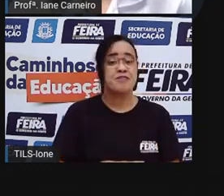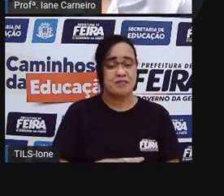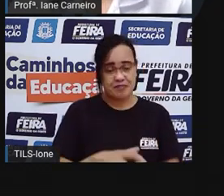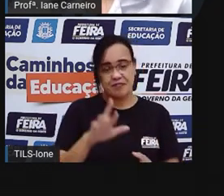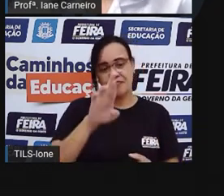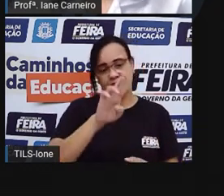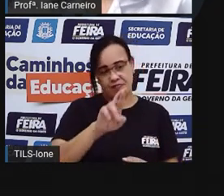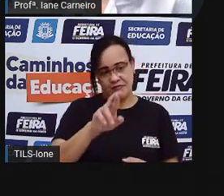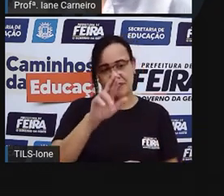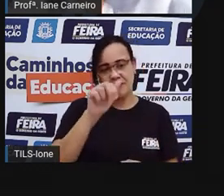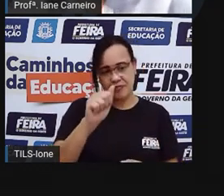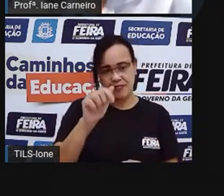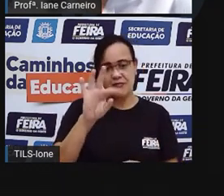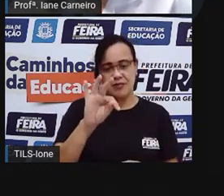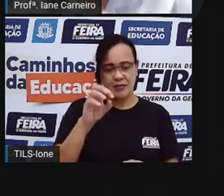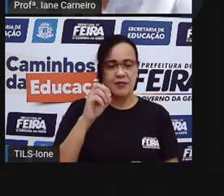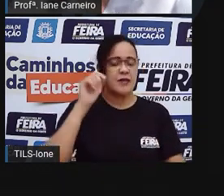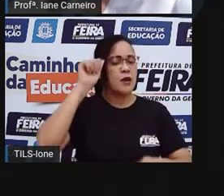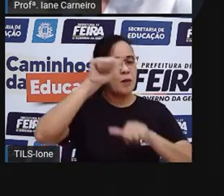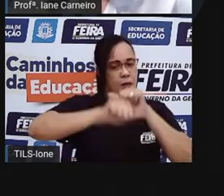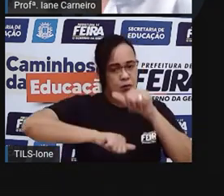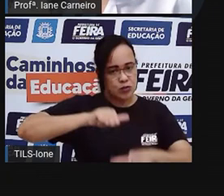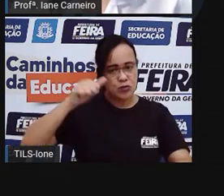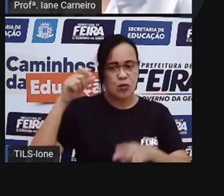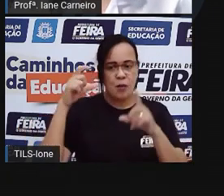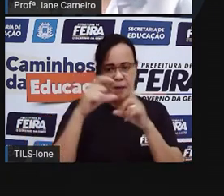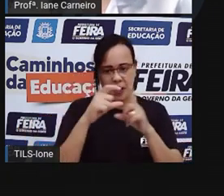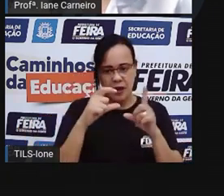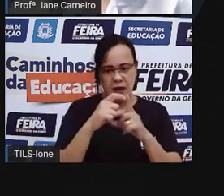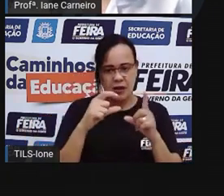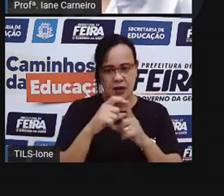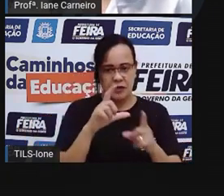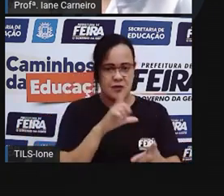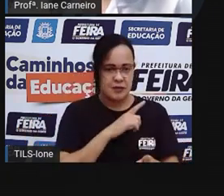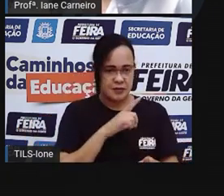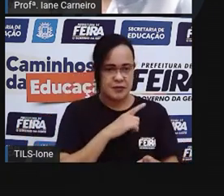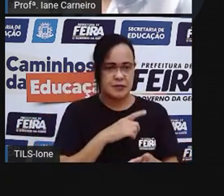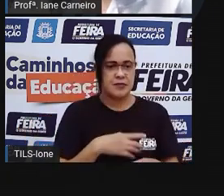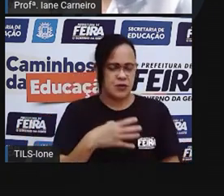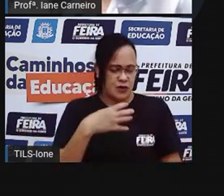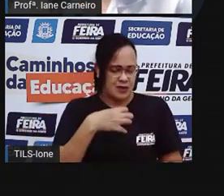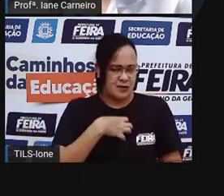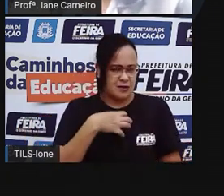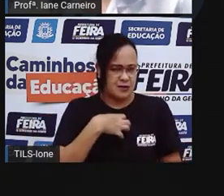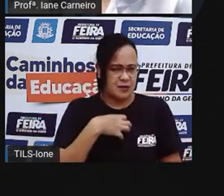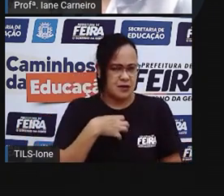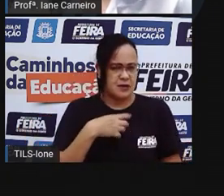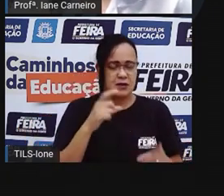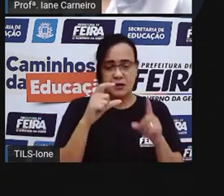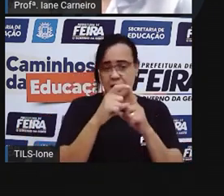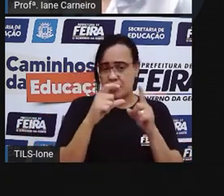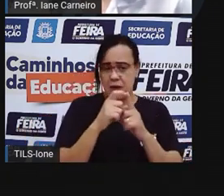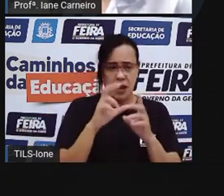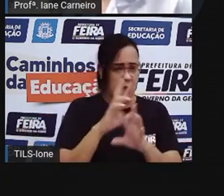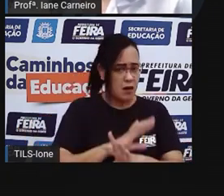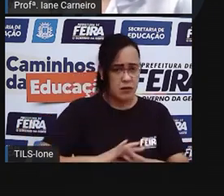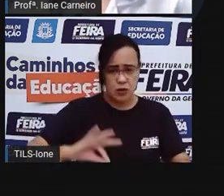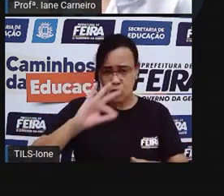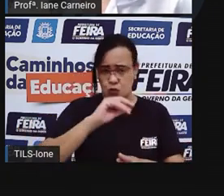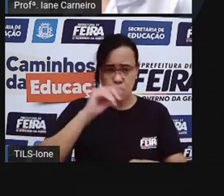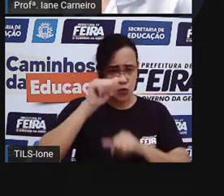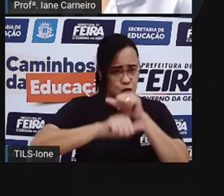Rato Né? Então a gente mudou A palavra Mudou o sentido Da palavra Né? Mudou tudo Ó